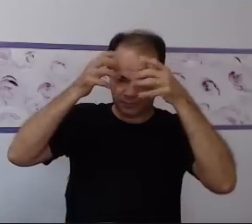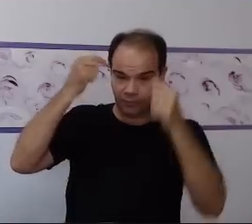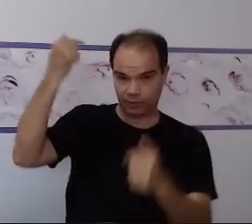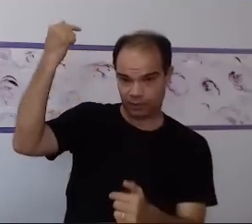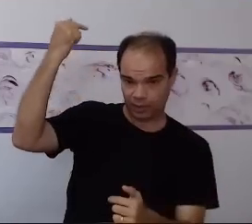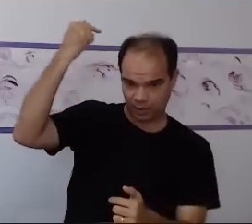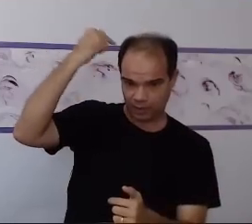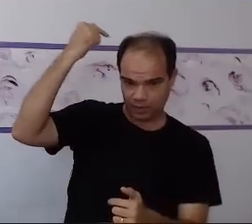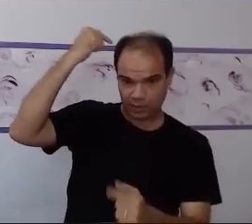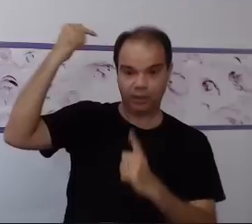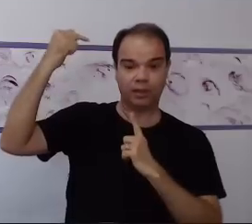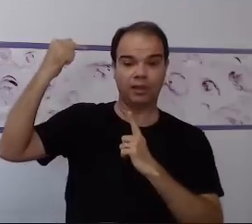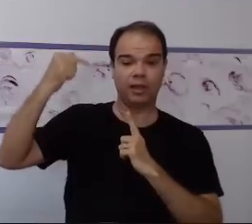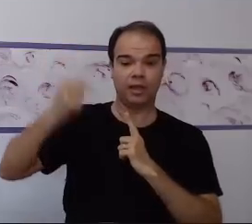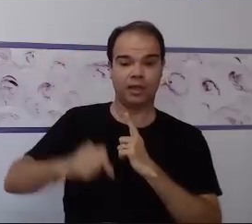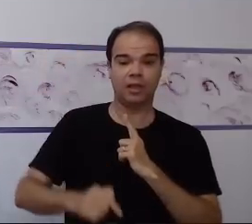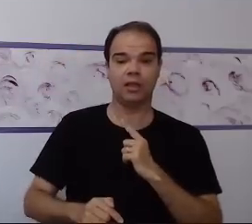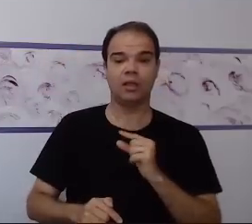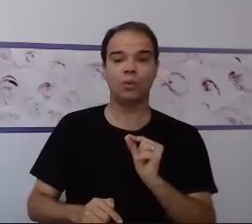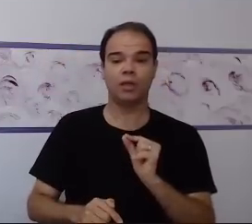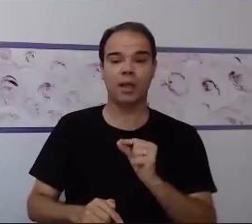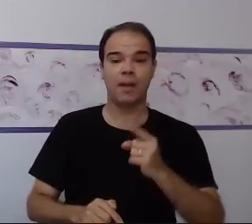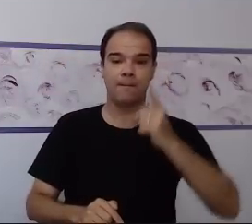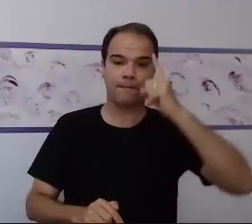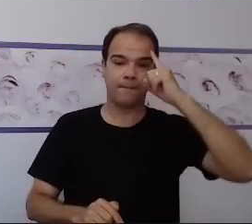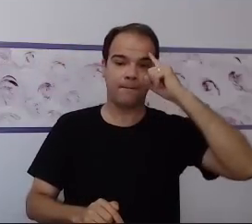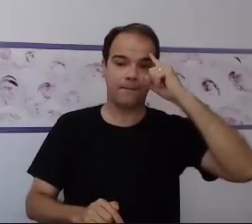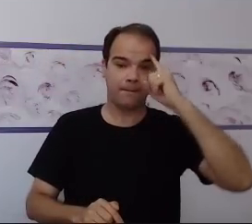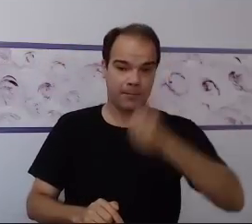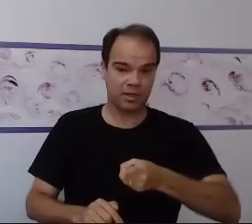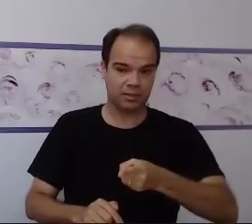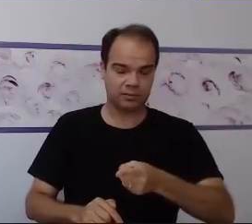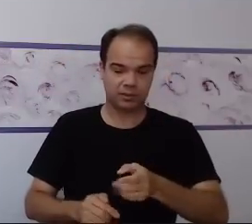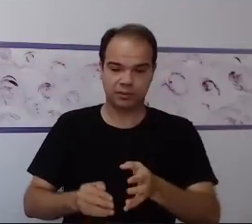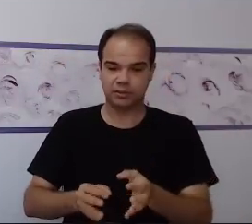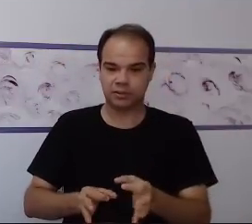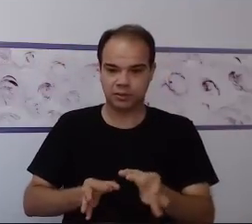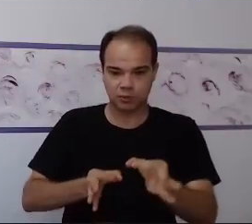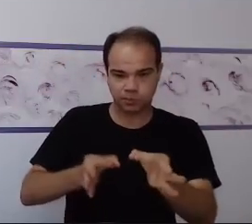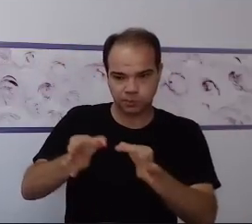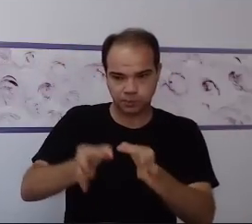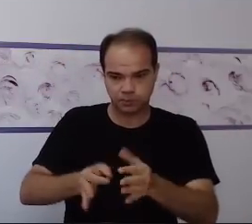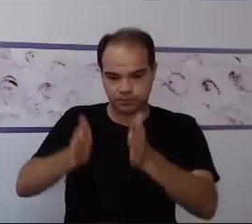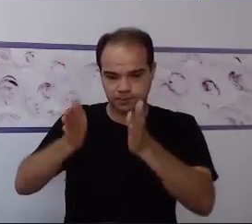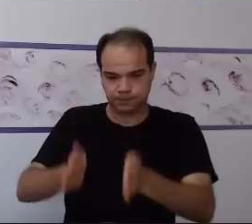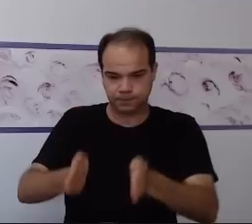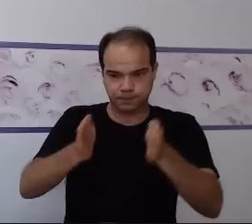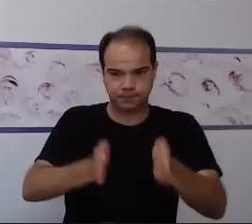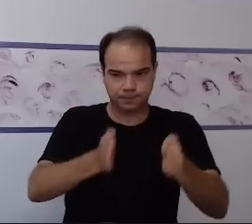a elaboração das ordens e organizações de regras sociais. Quando essa